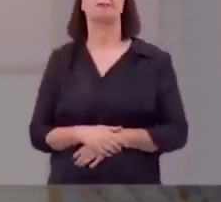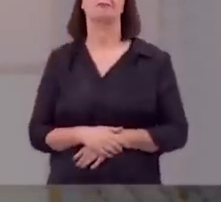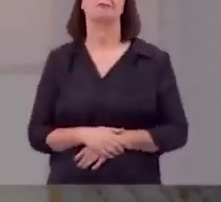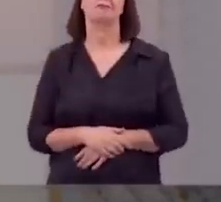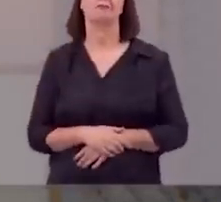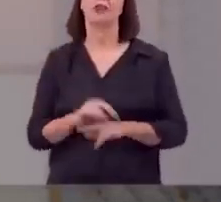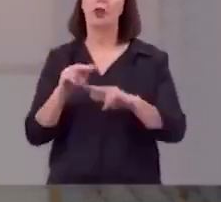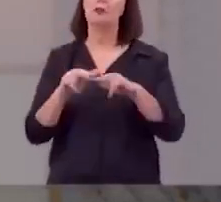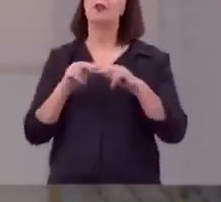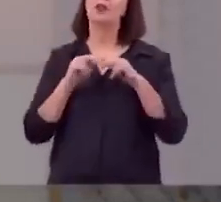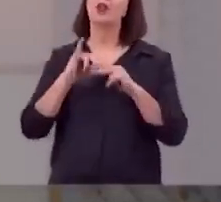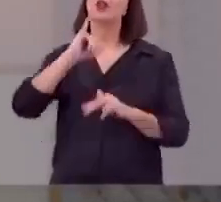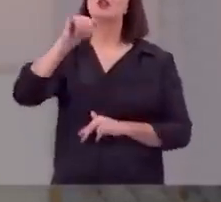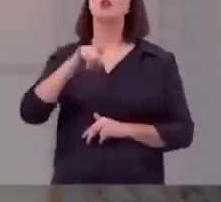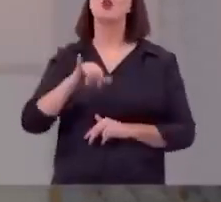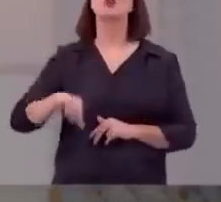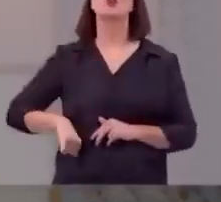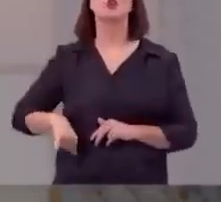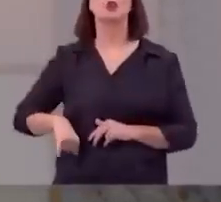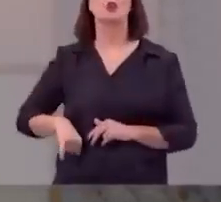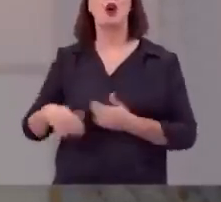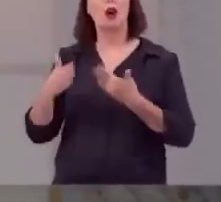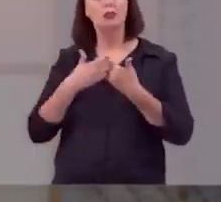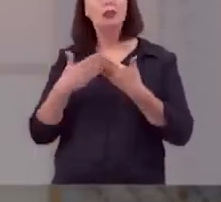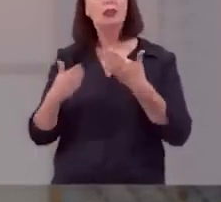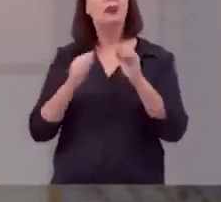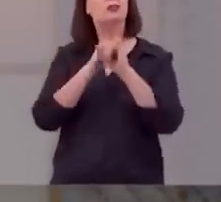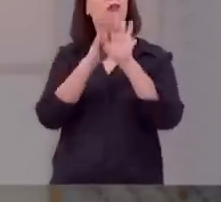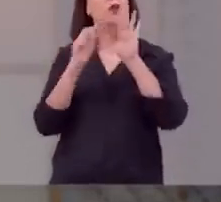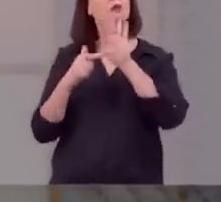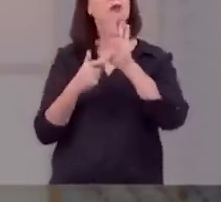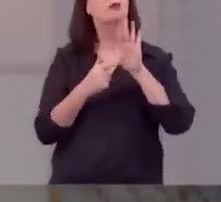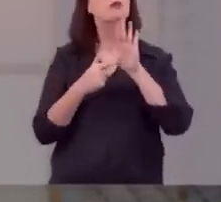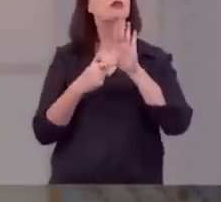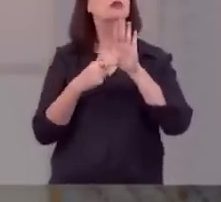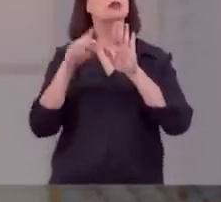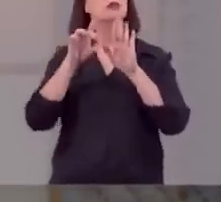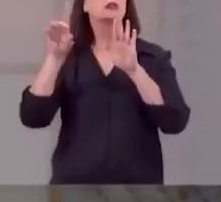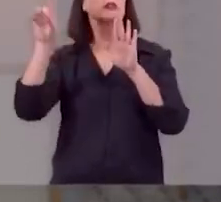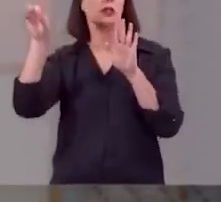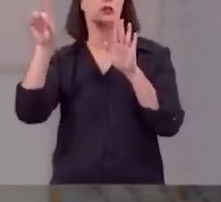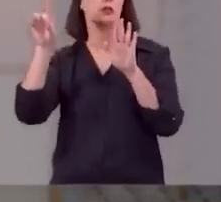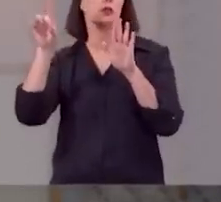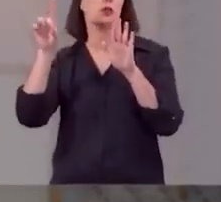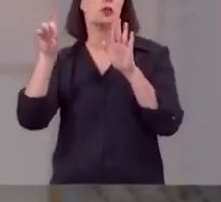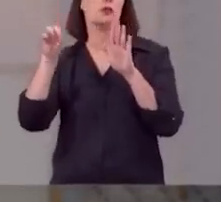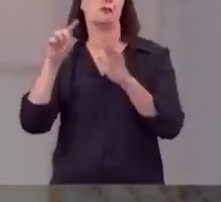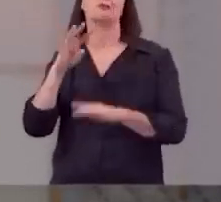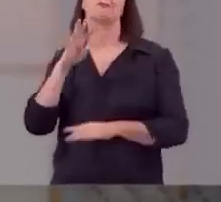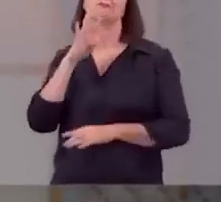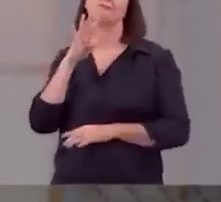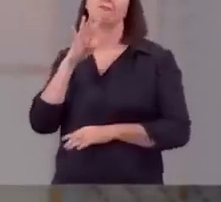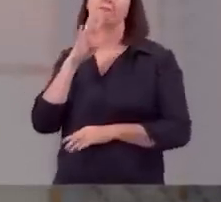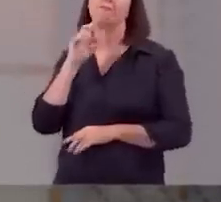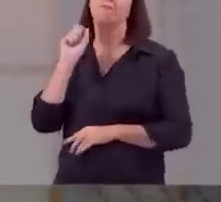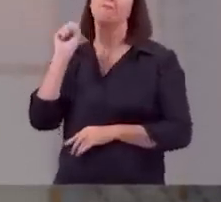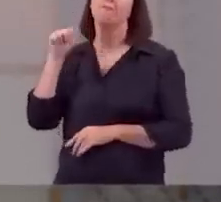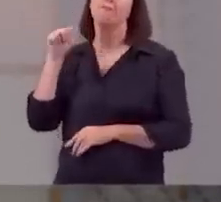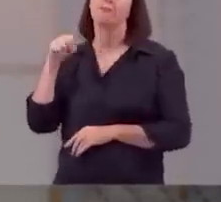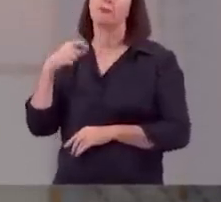e é por isso que Jó diante dessa gloriosa manifestação de Deus ele reconhece o seguinte